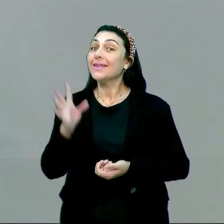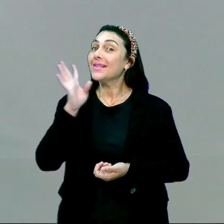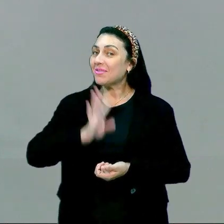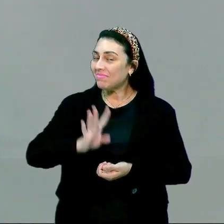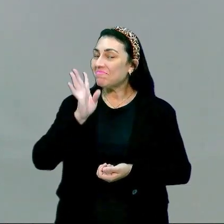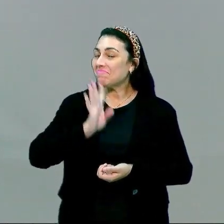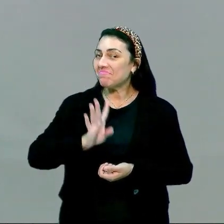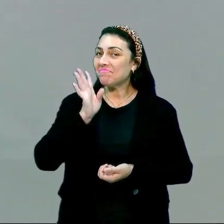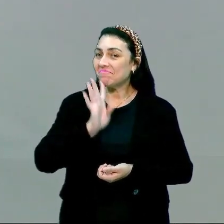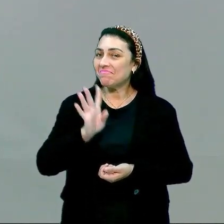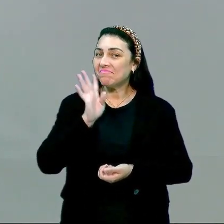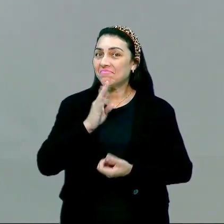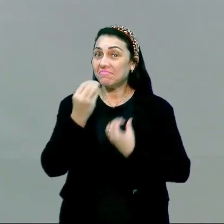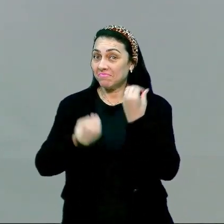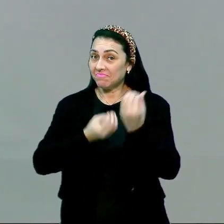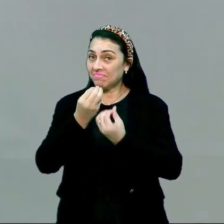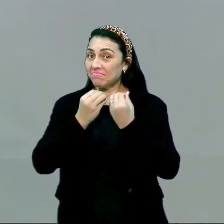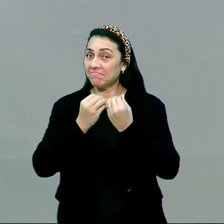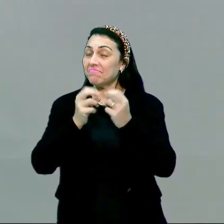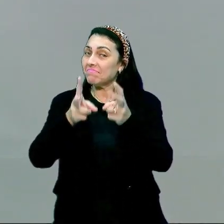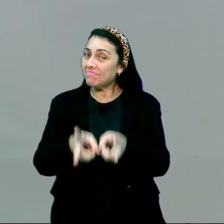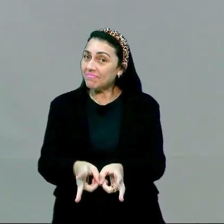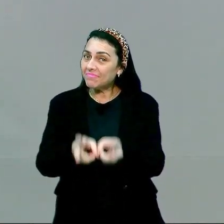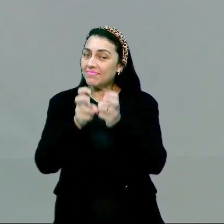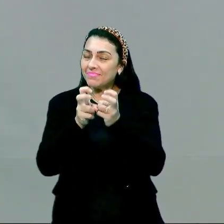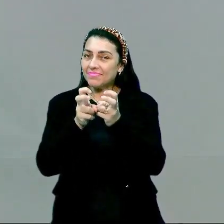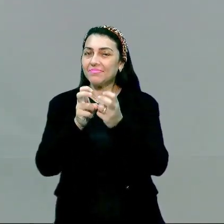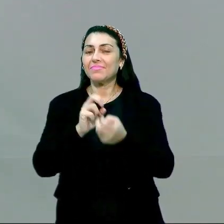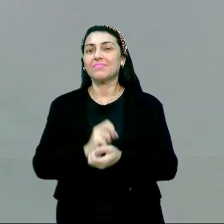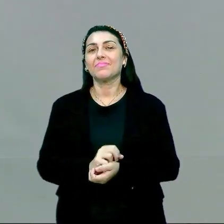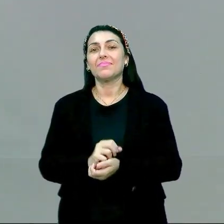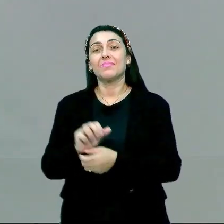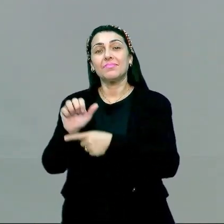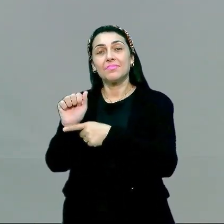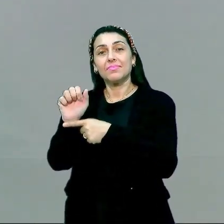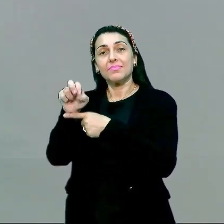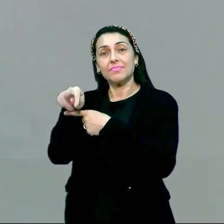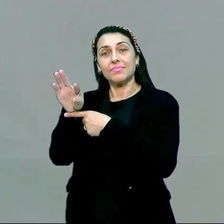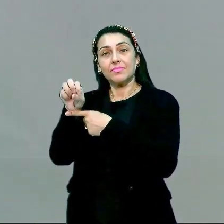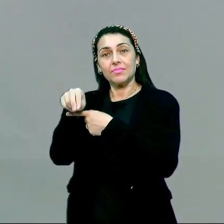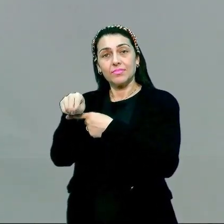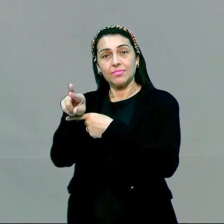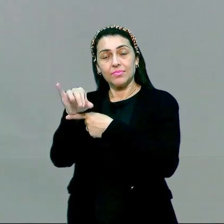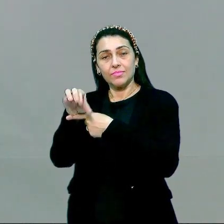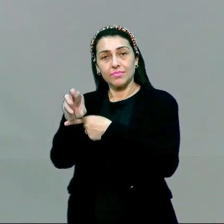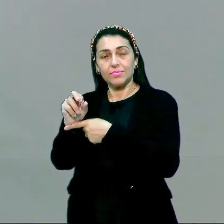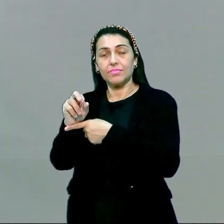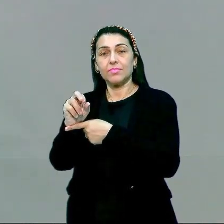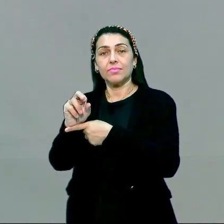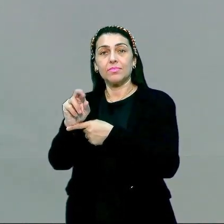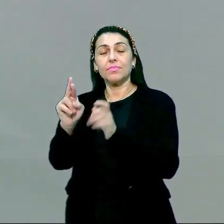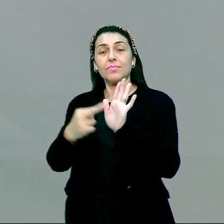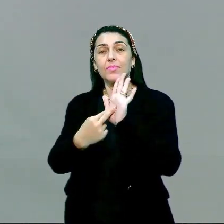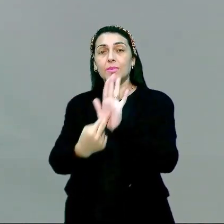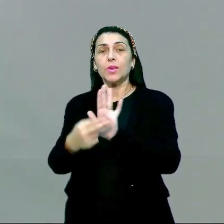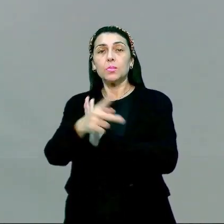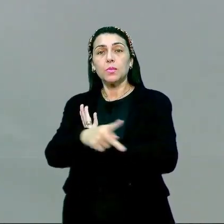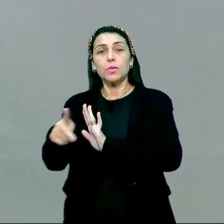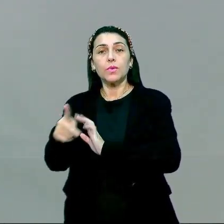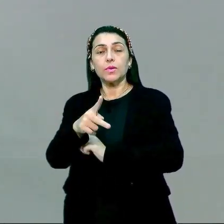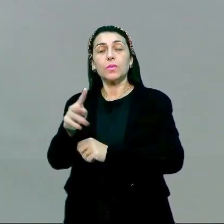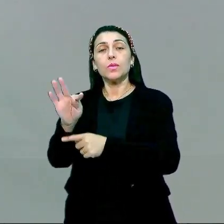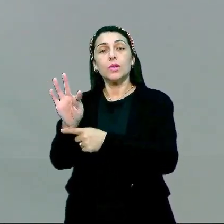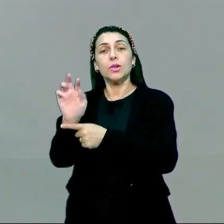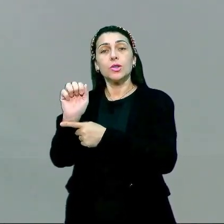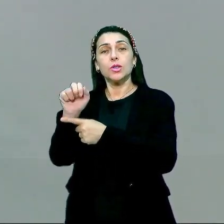Legal, né, galerinha? Como vocês puderam perceber, Antônio Bandeiras, ele representa aí, né, um professor de tango,